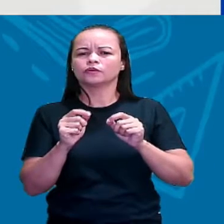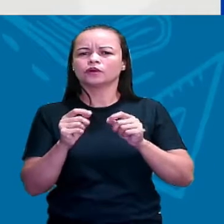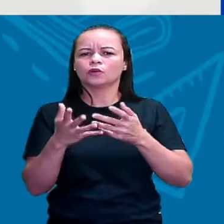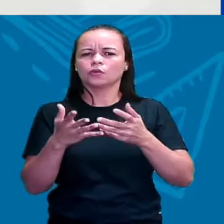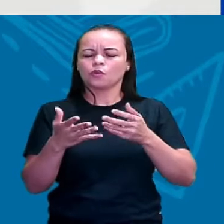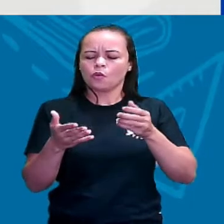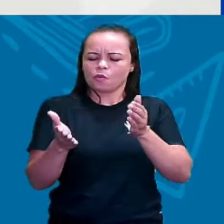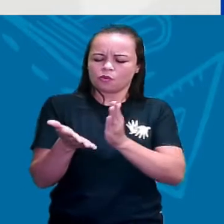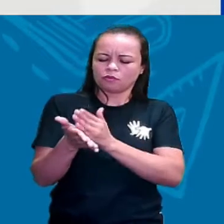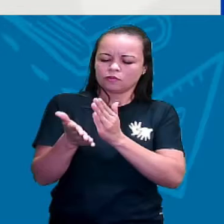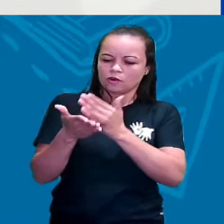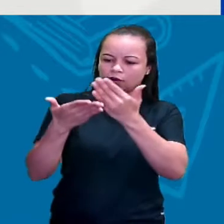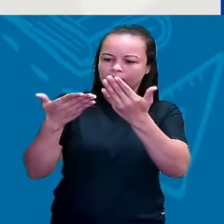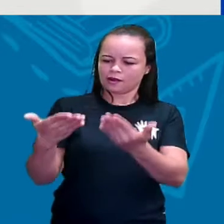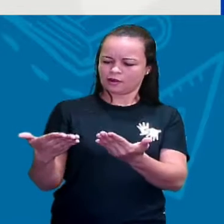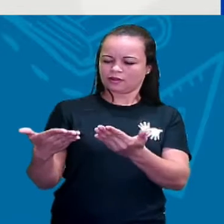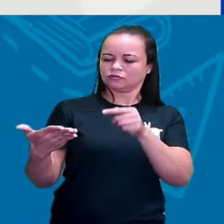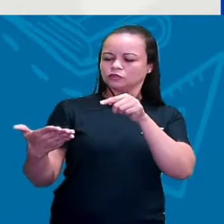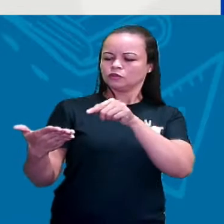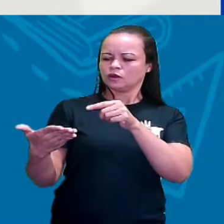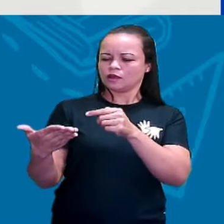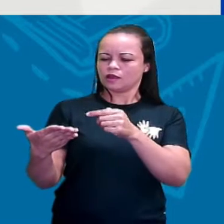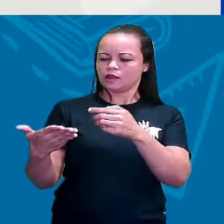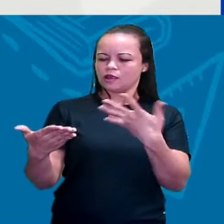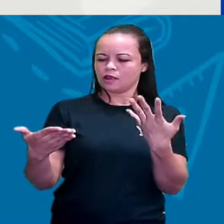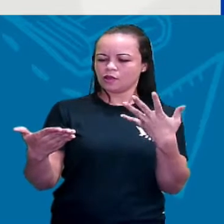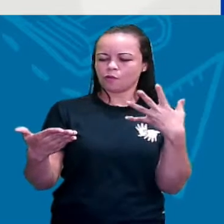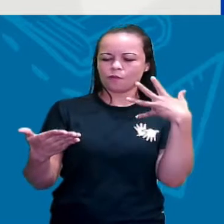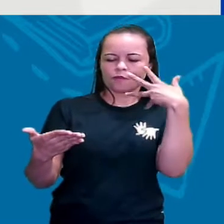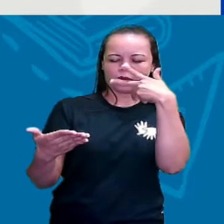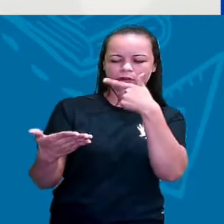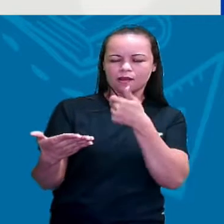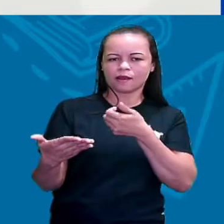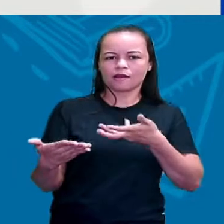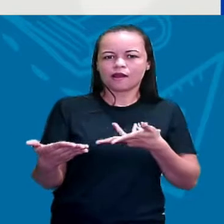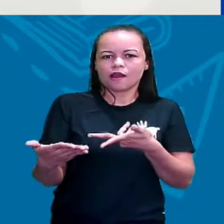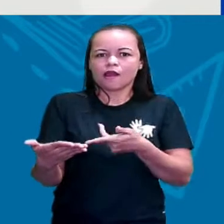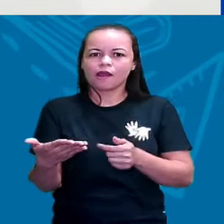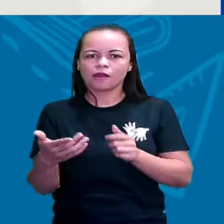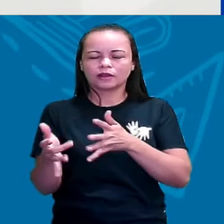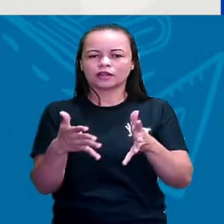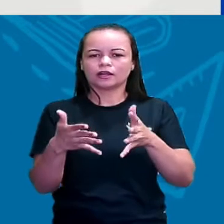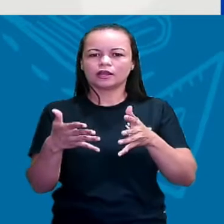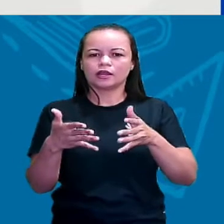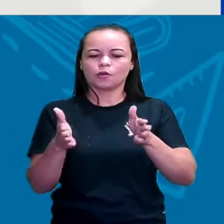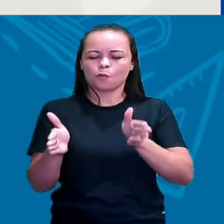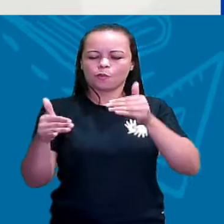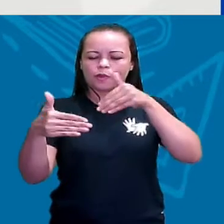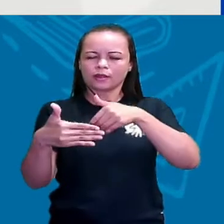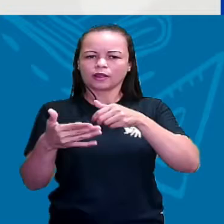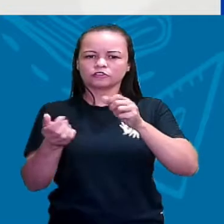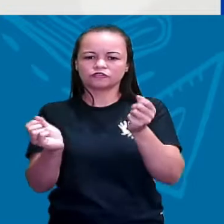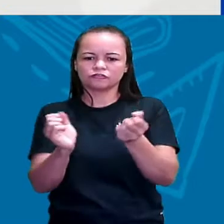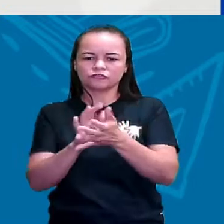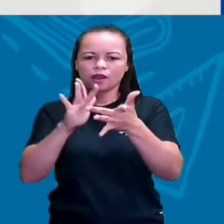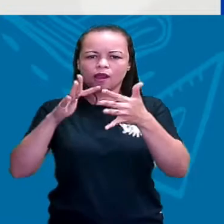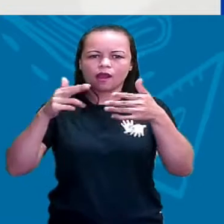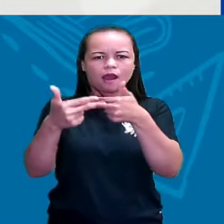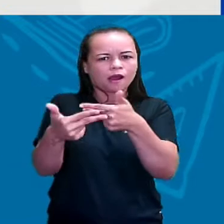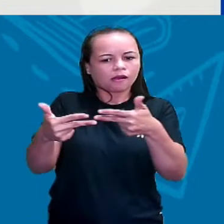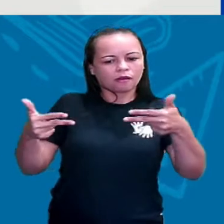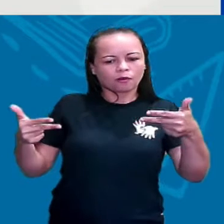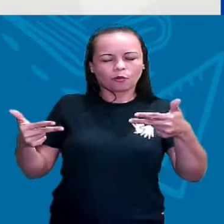beleza, é uma caixa mágica só de surpresa. Um livro